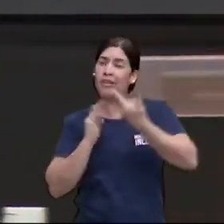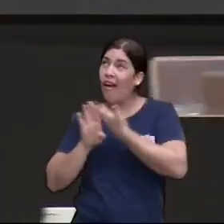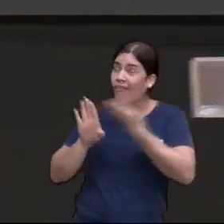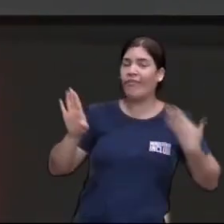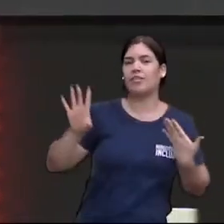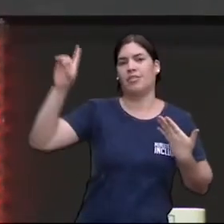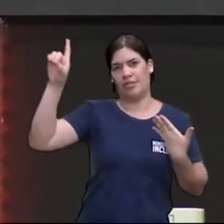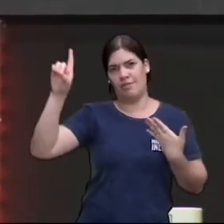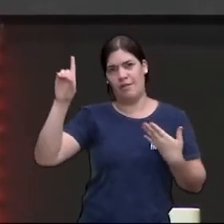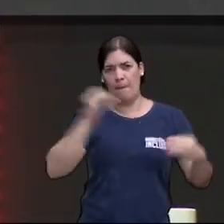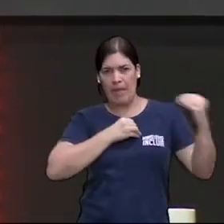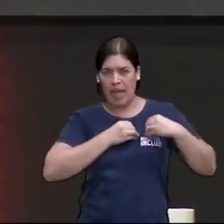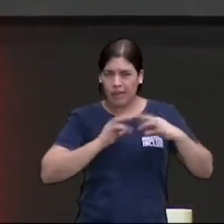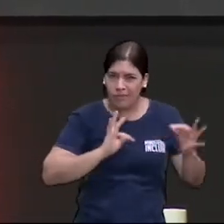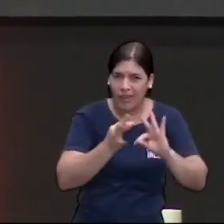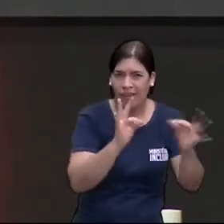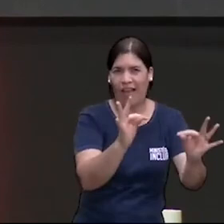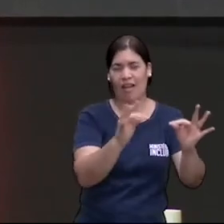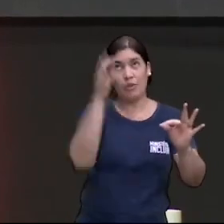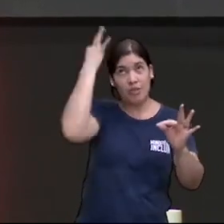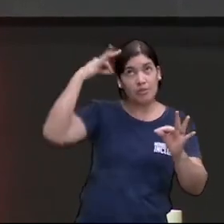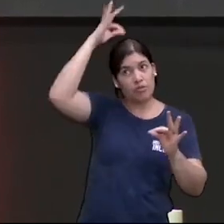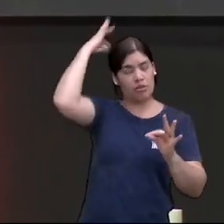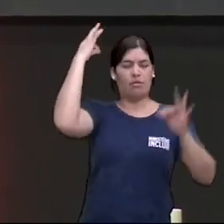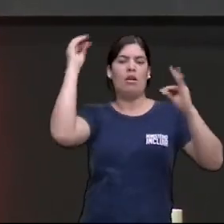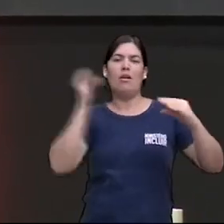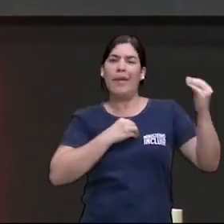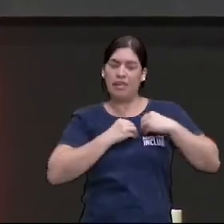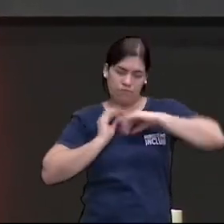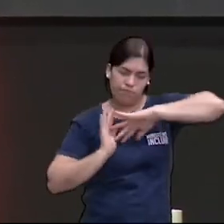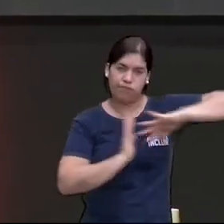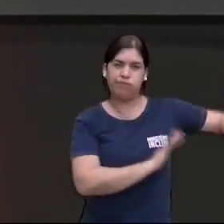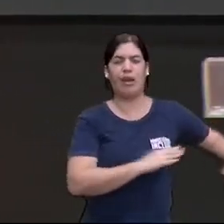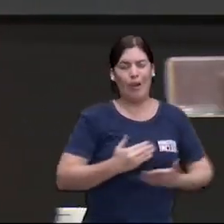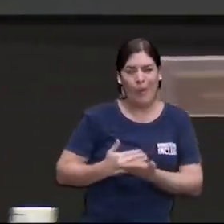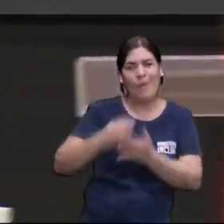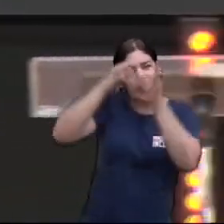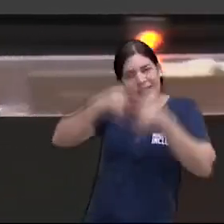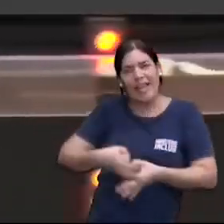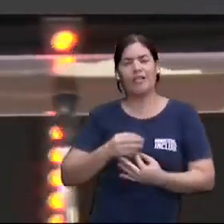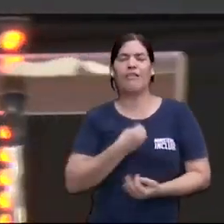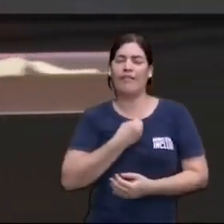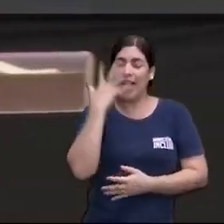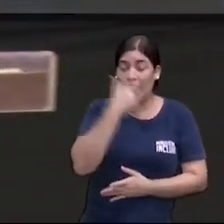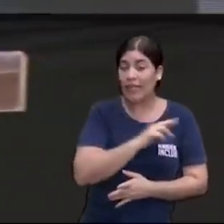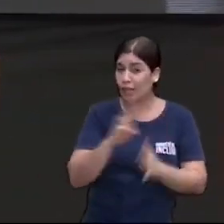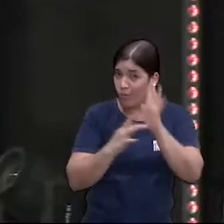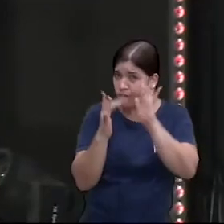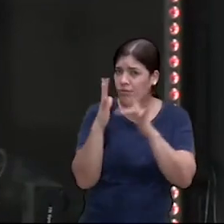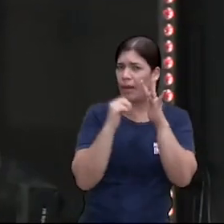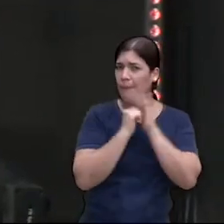o pecado é tratado pelo Espírito de Deus, o perdão vem, a gente recomeça certo, e vive uma vida linda, em nome de Jesus, amém?